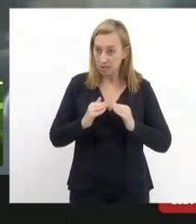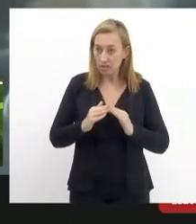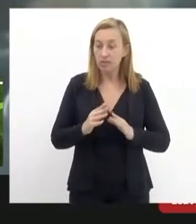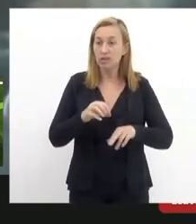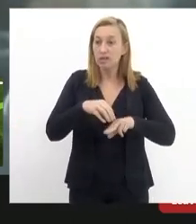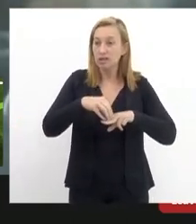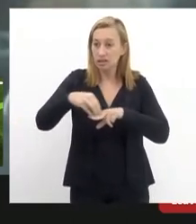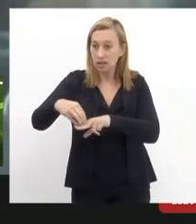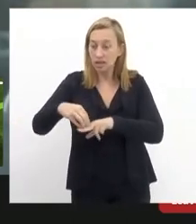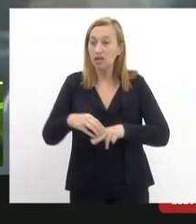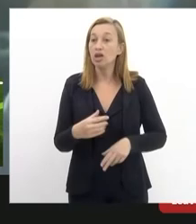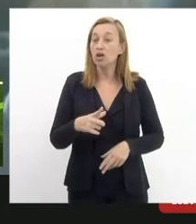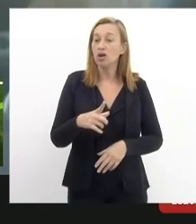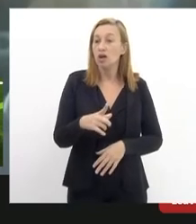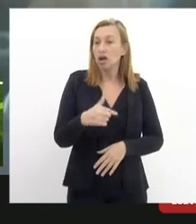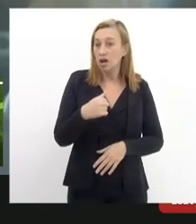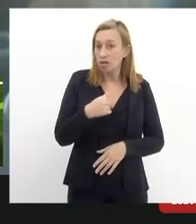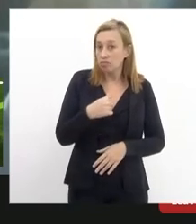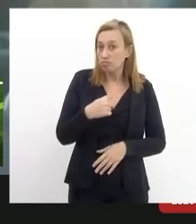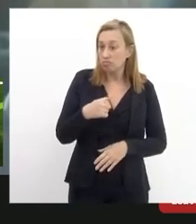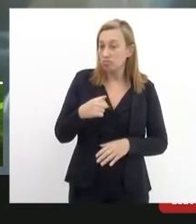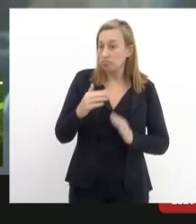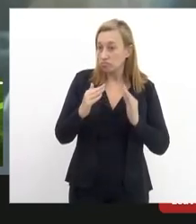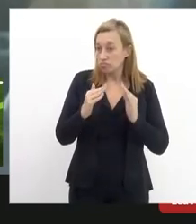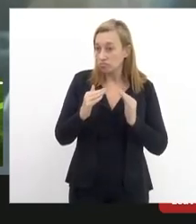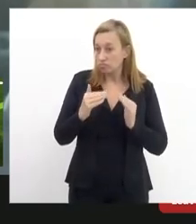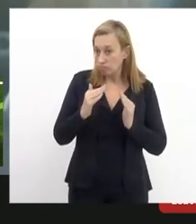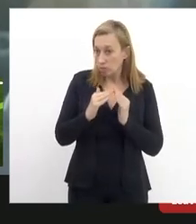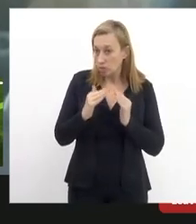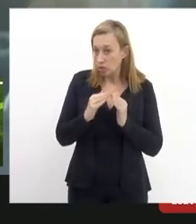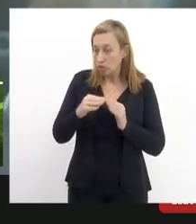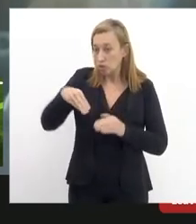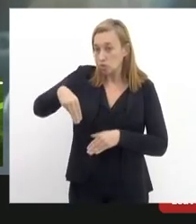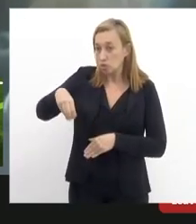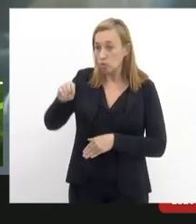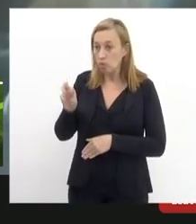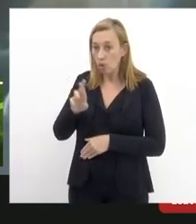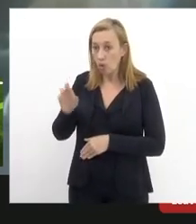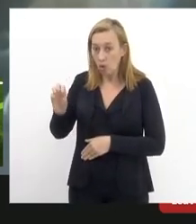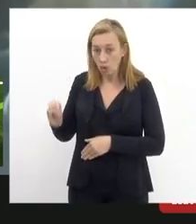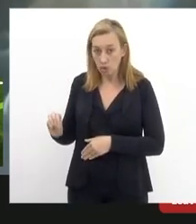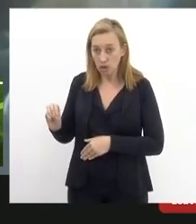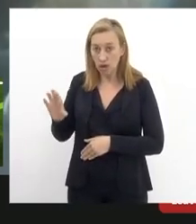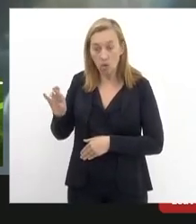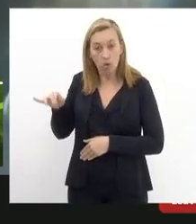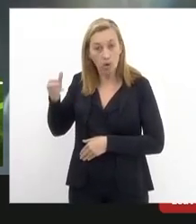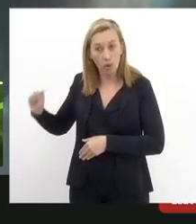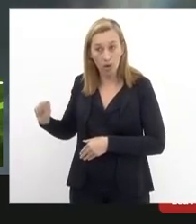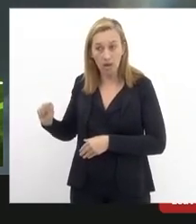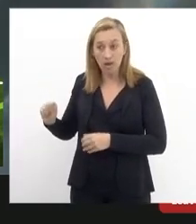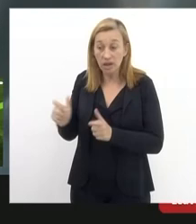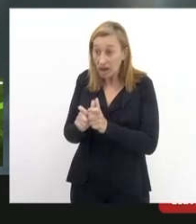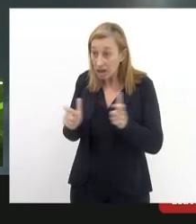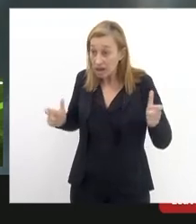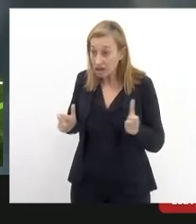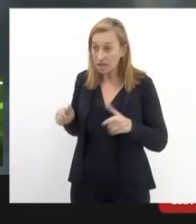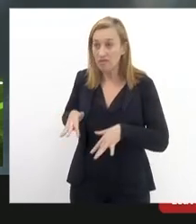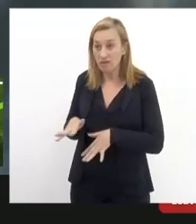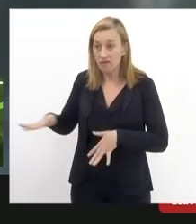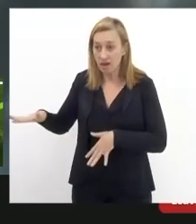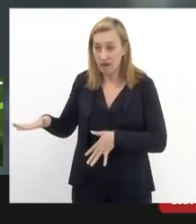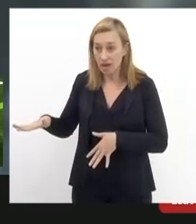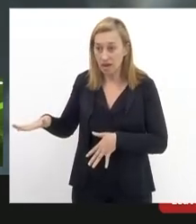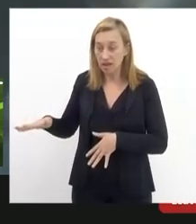eu moro no Morro da Coroa que é a maior favela de Santa Tereza e que é desassistida pelo